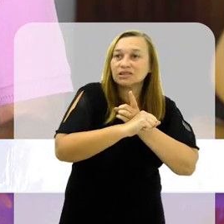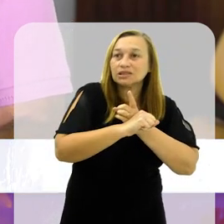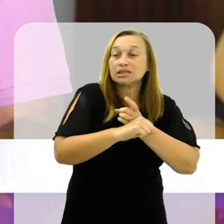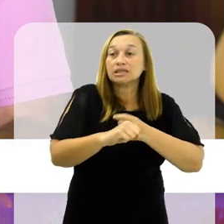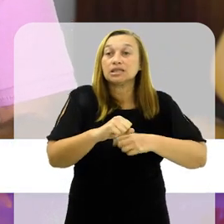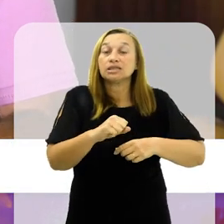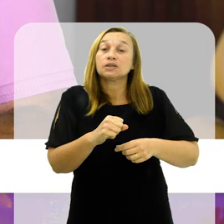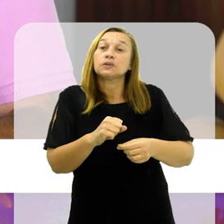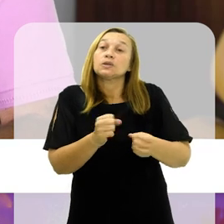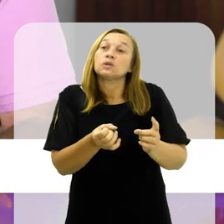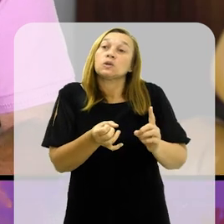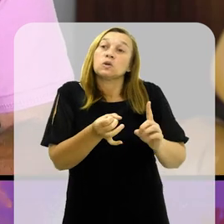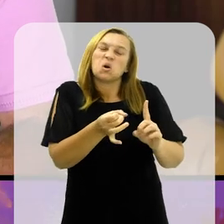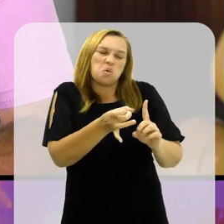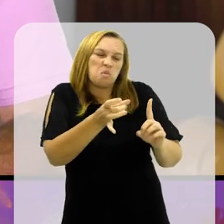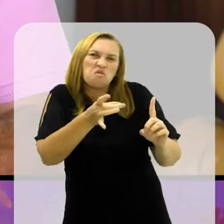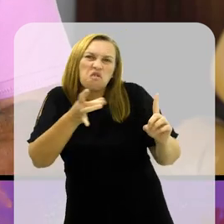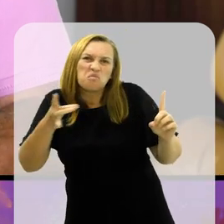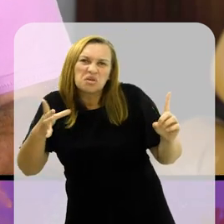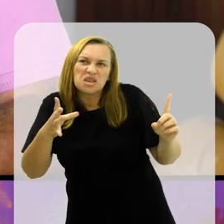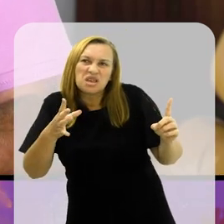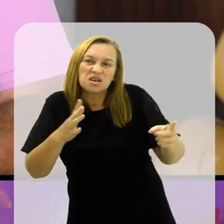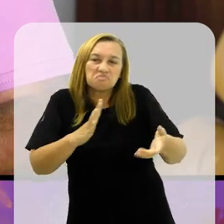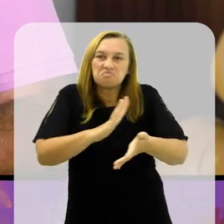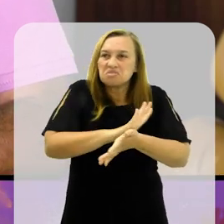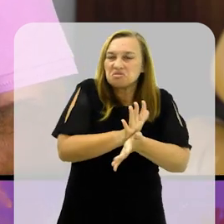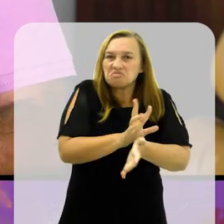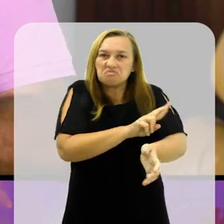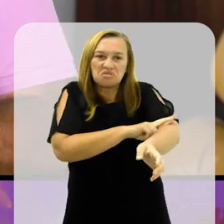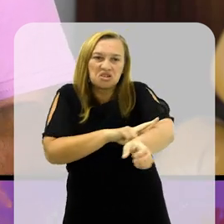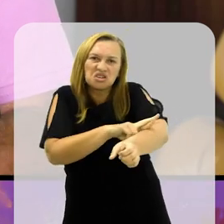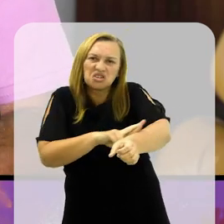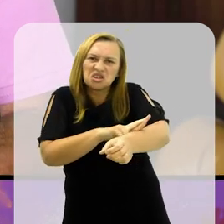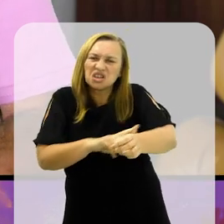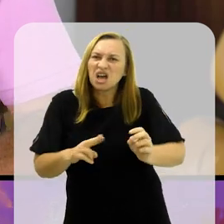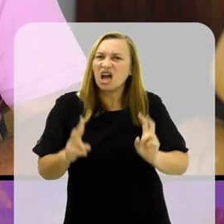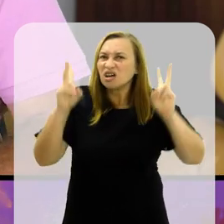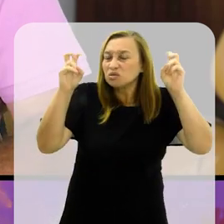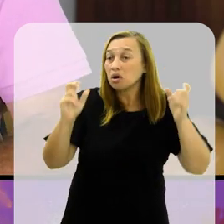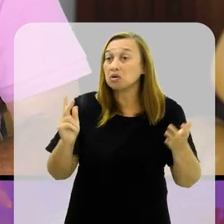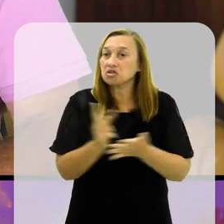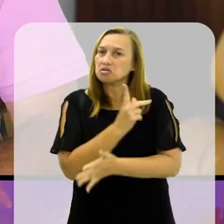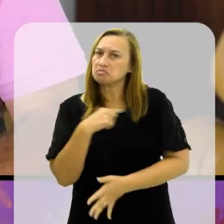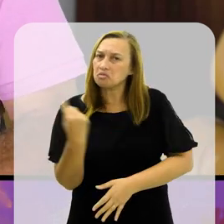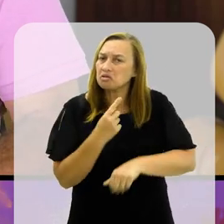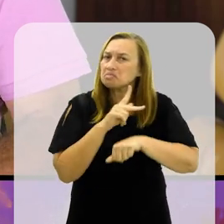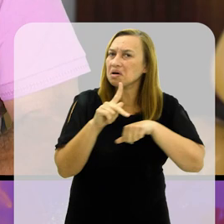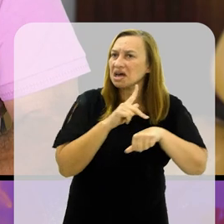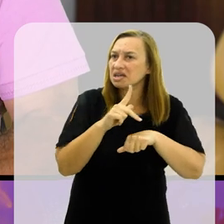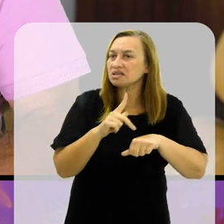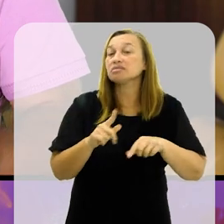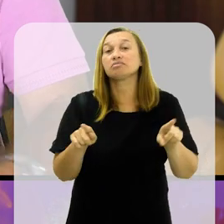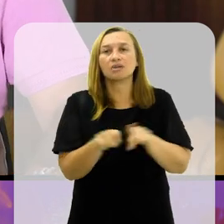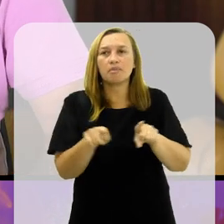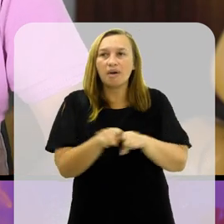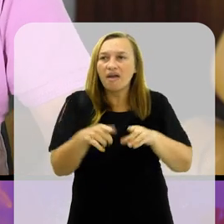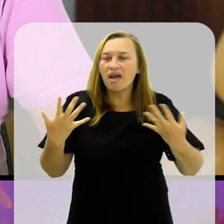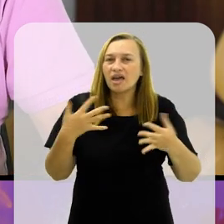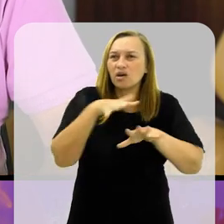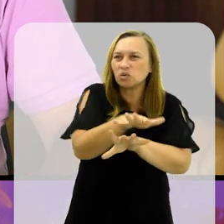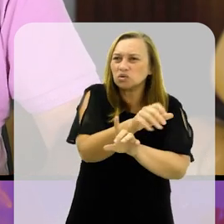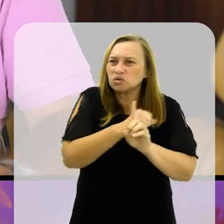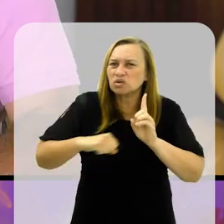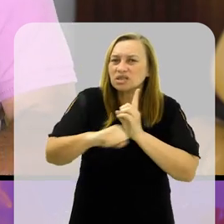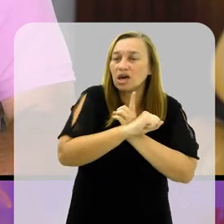racismo, homofobia, situações que ainda tem acontecido em nosso país. E claro também sobre a